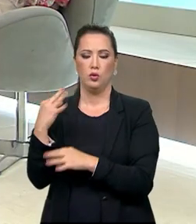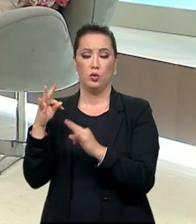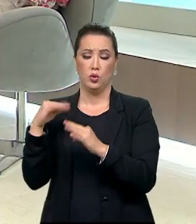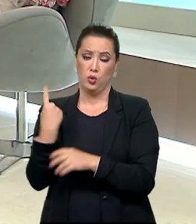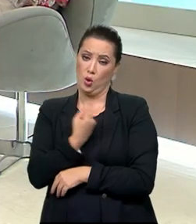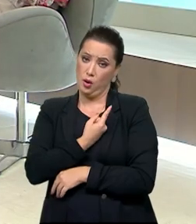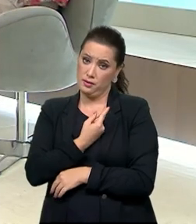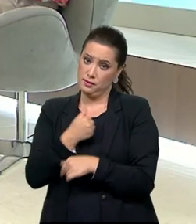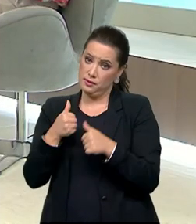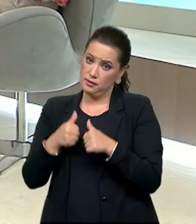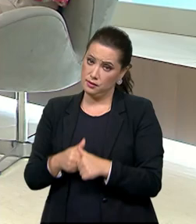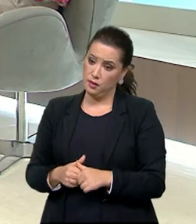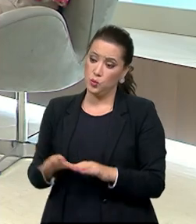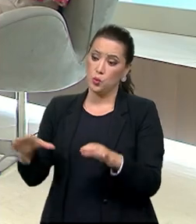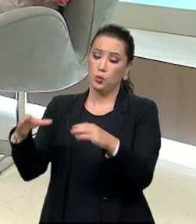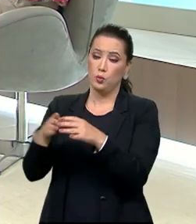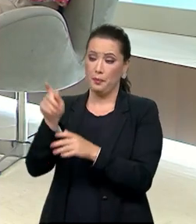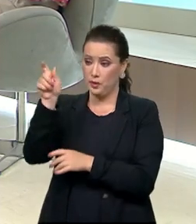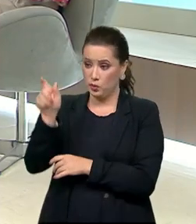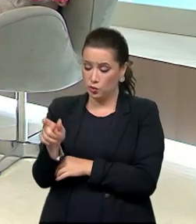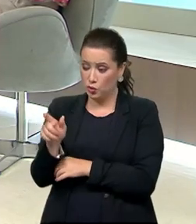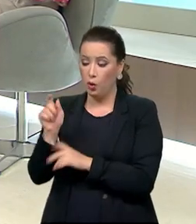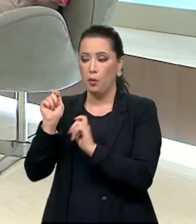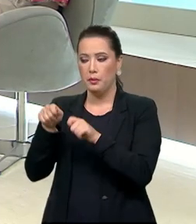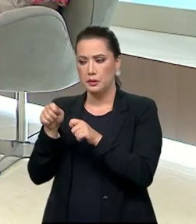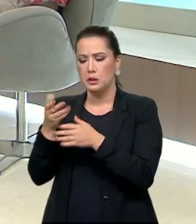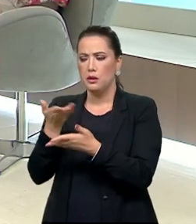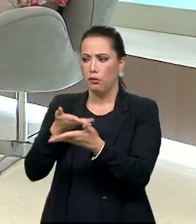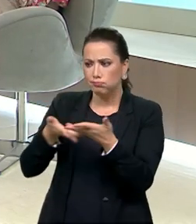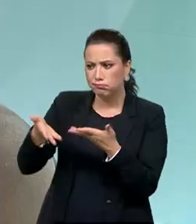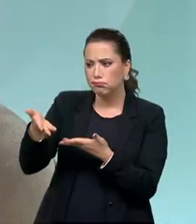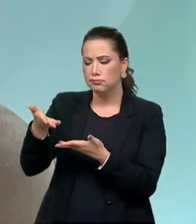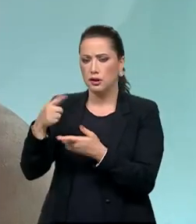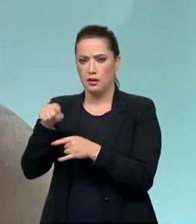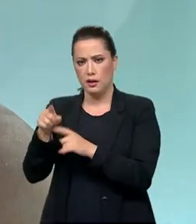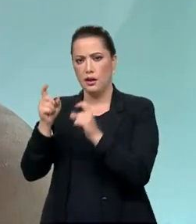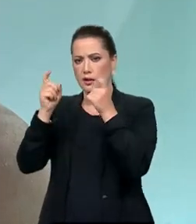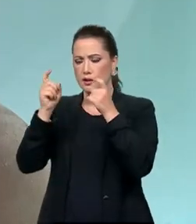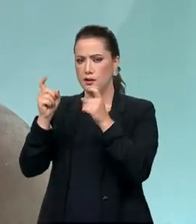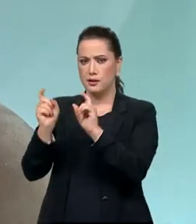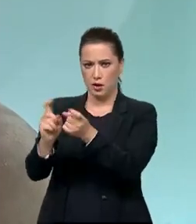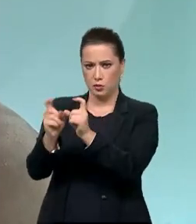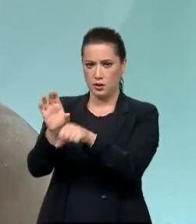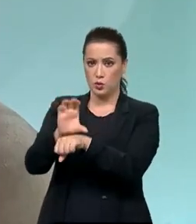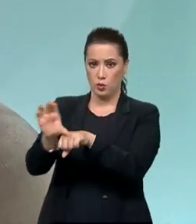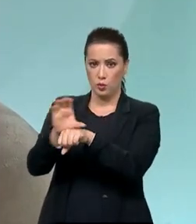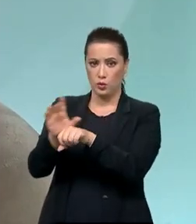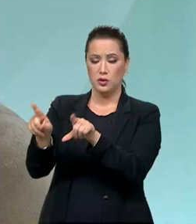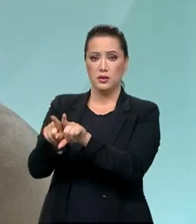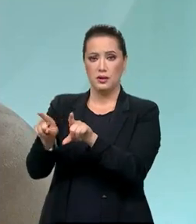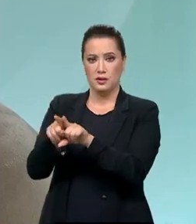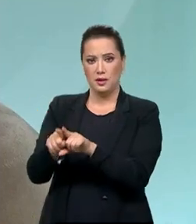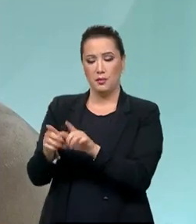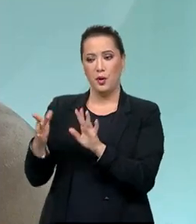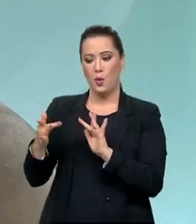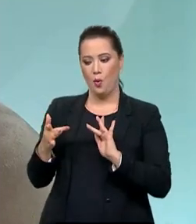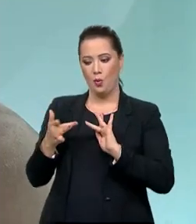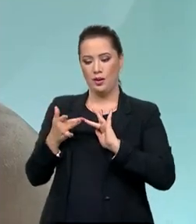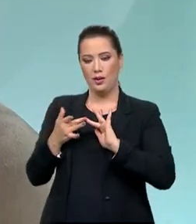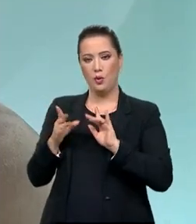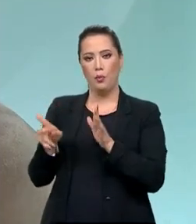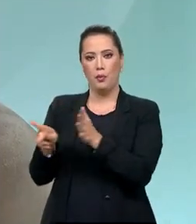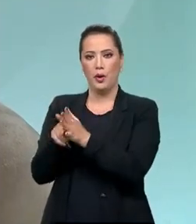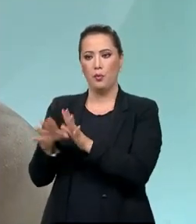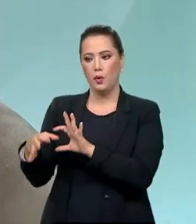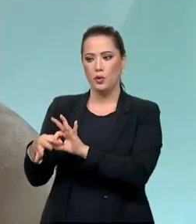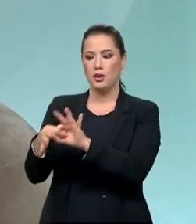com facilitadores que, ao mesmo tempo que eles pensam, que eles administram o curso, eles melhoram o seu próprio vínculo. E assim nós